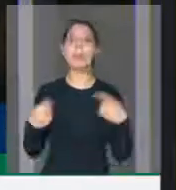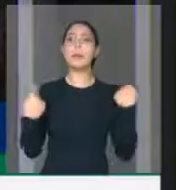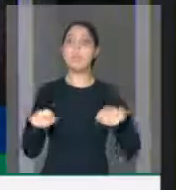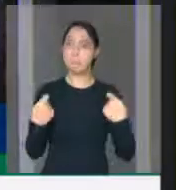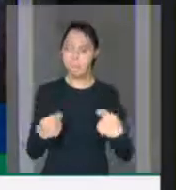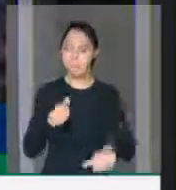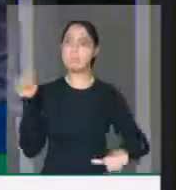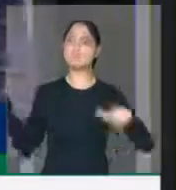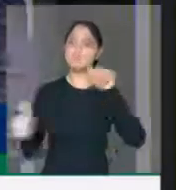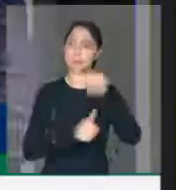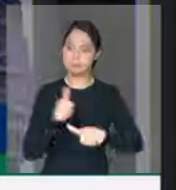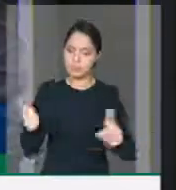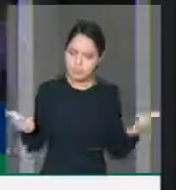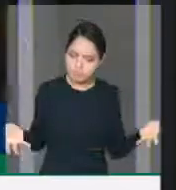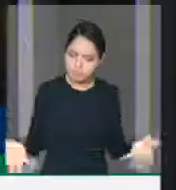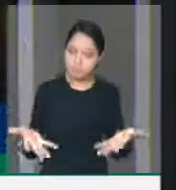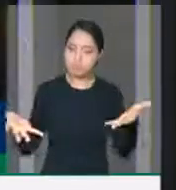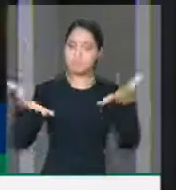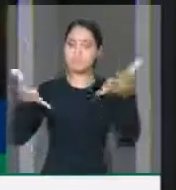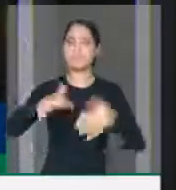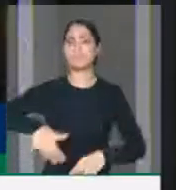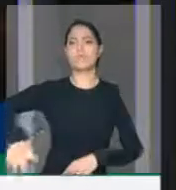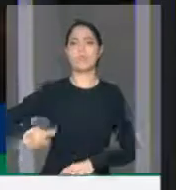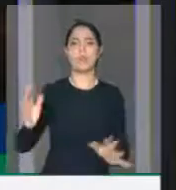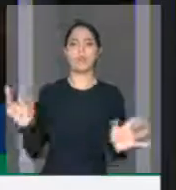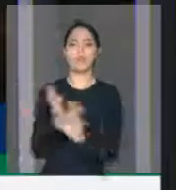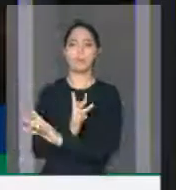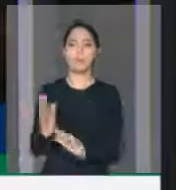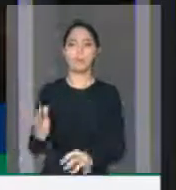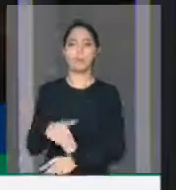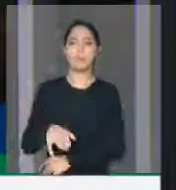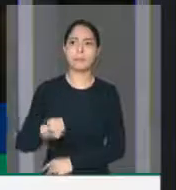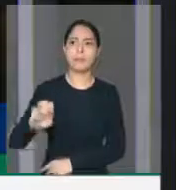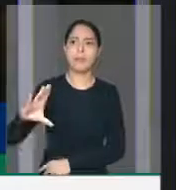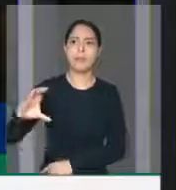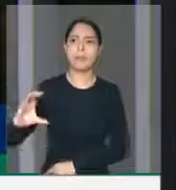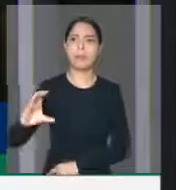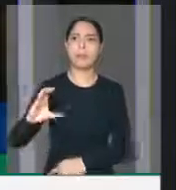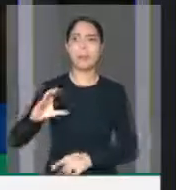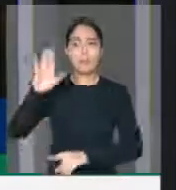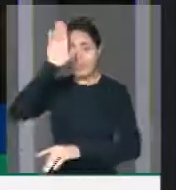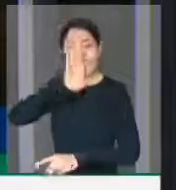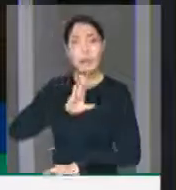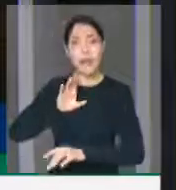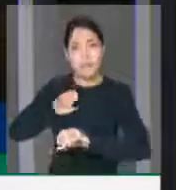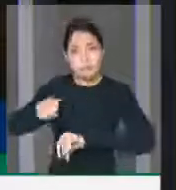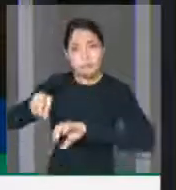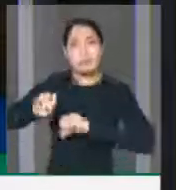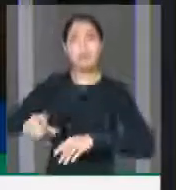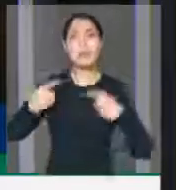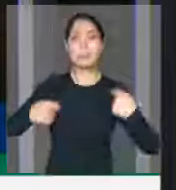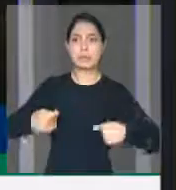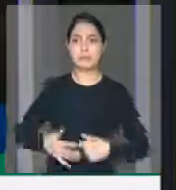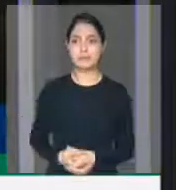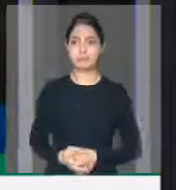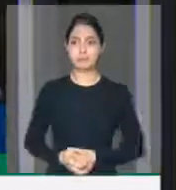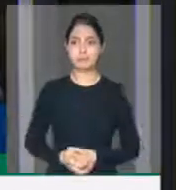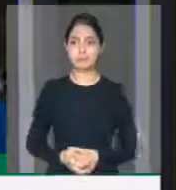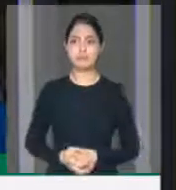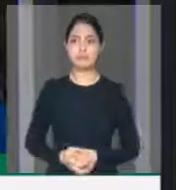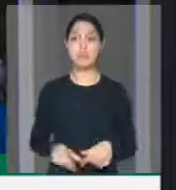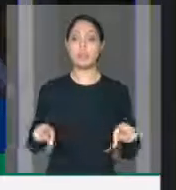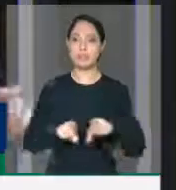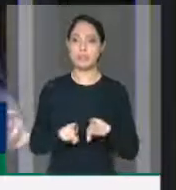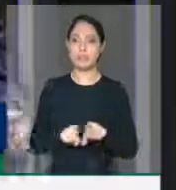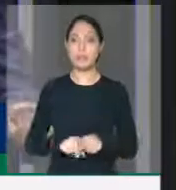cenário, incentivar a residência em medicina de tráfego pelo MEC de graça. Nós precisamos, senhor presidente, a emenda que